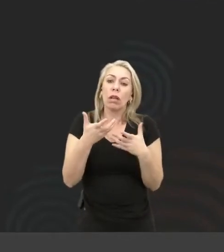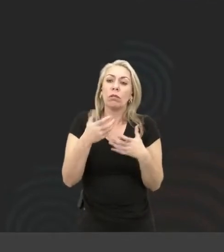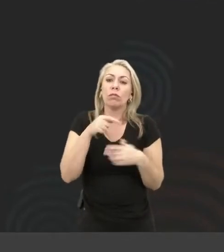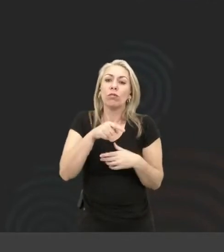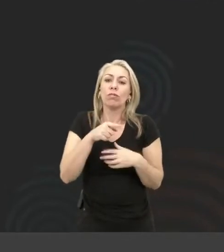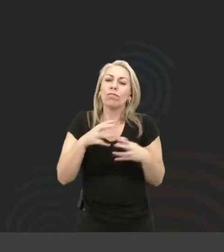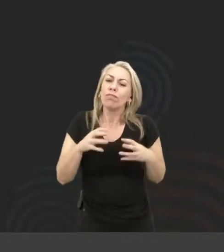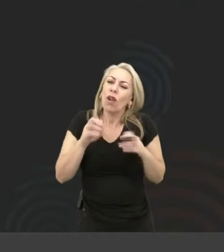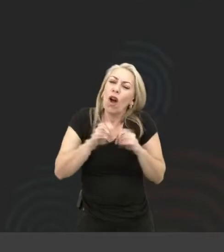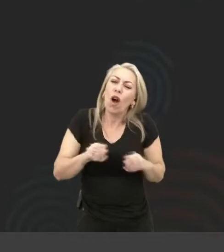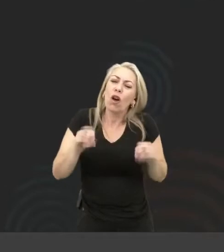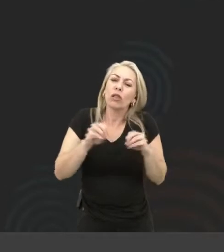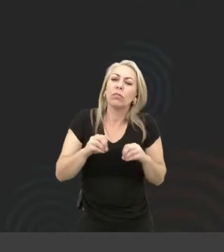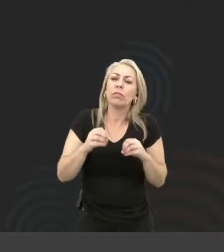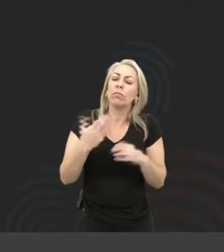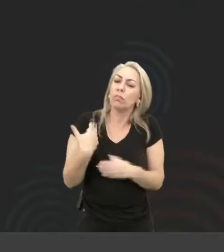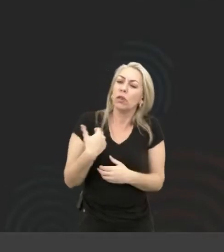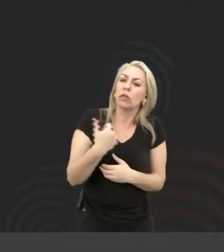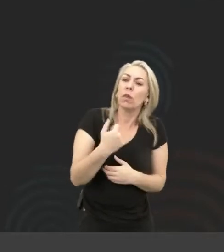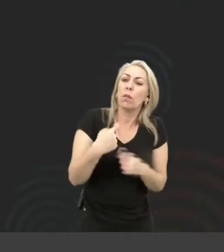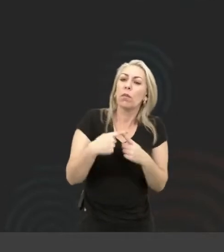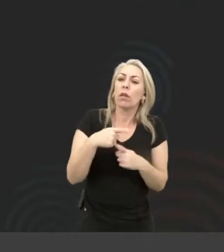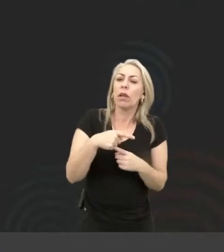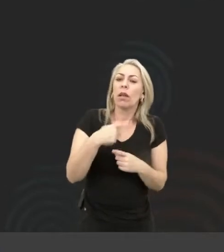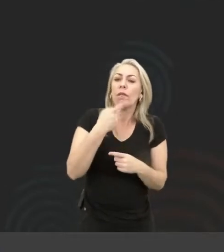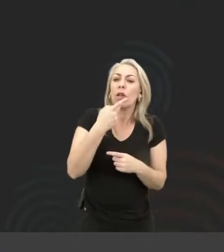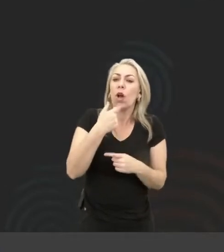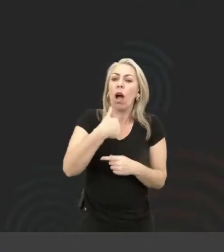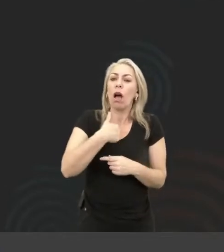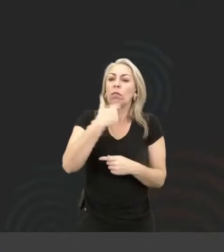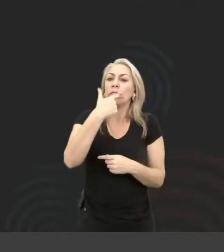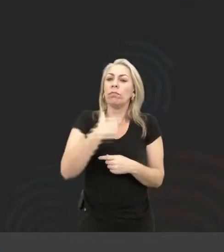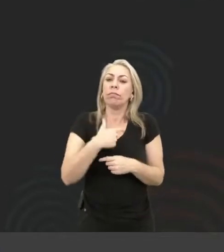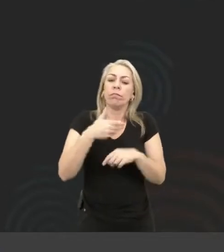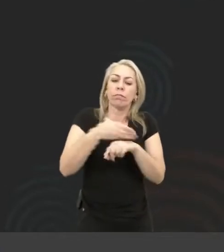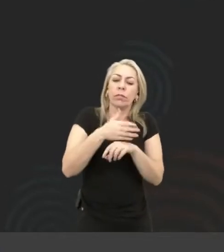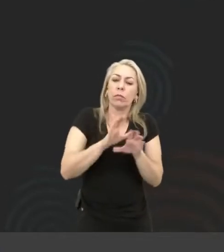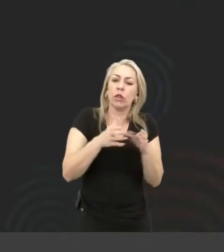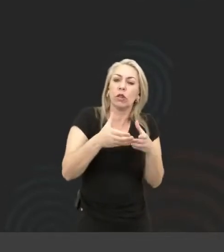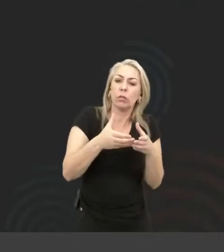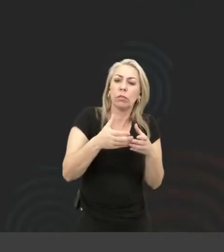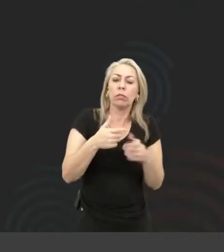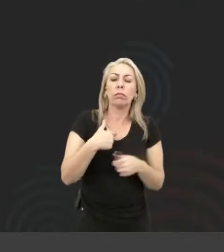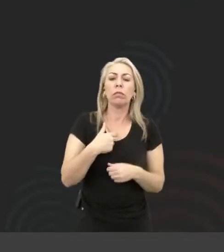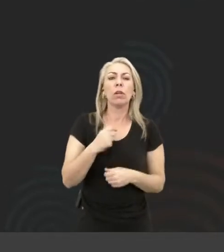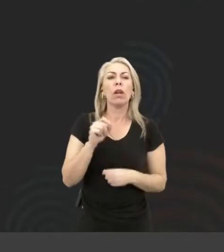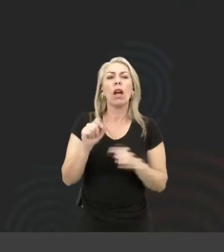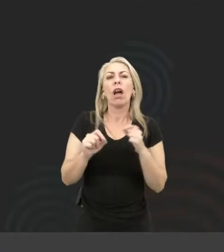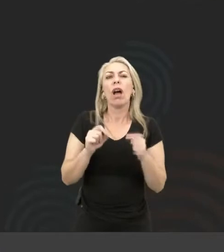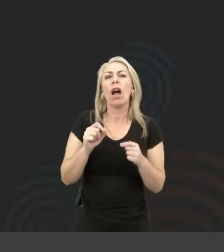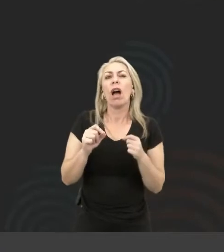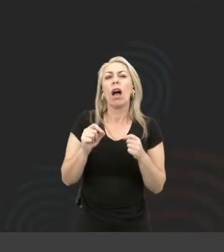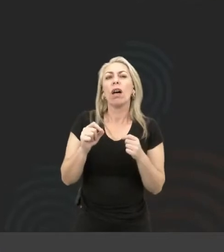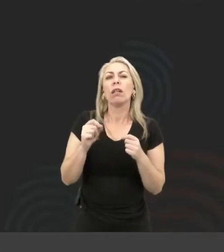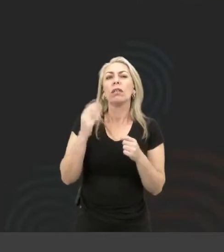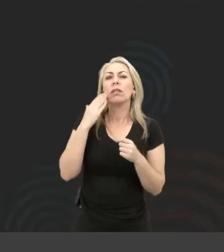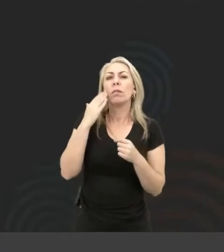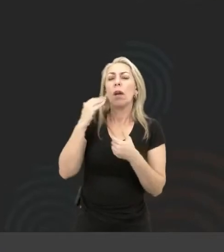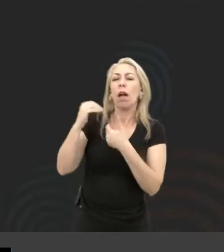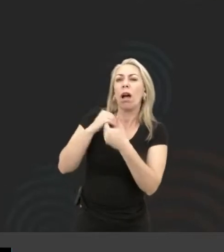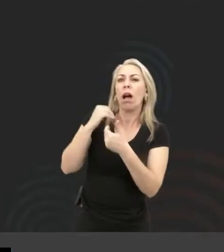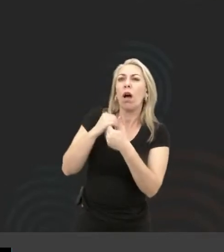time. E eu quero saber o que eu posso, o que é acessível, o que não é.